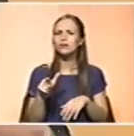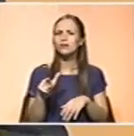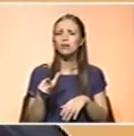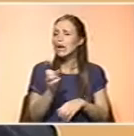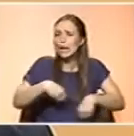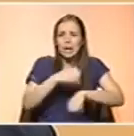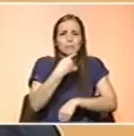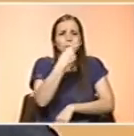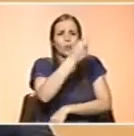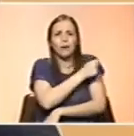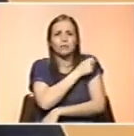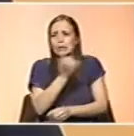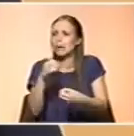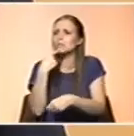por seu.